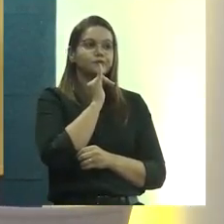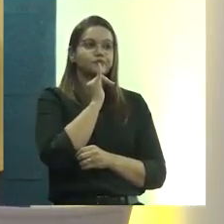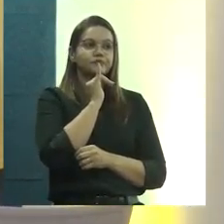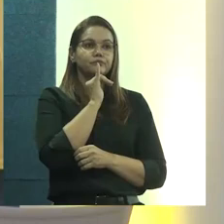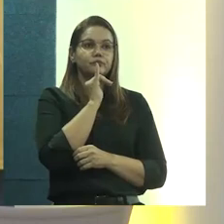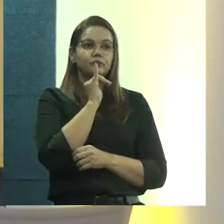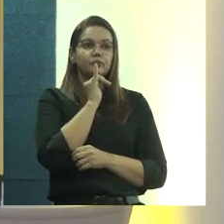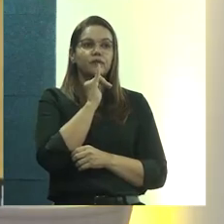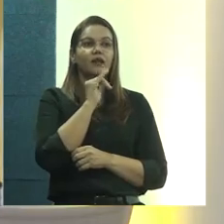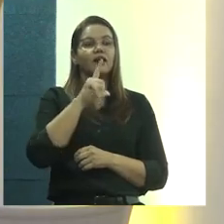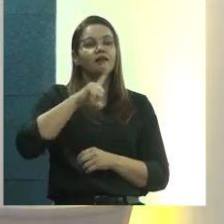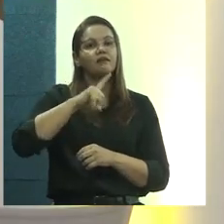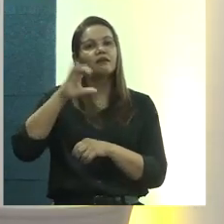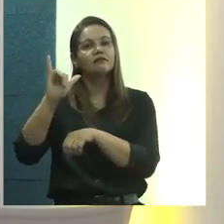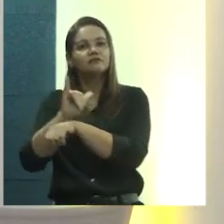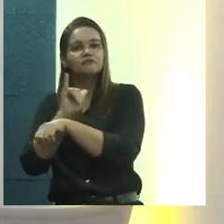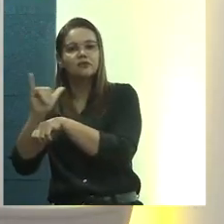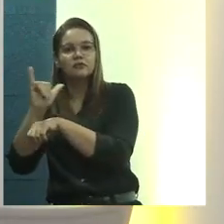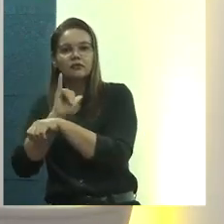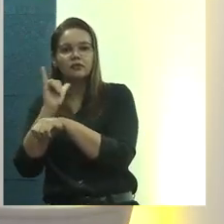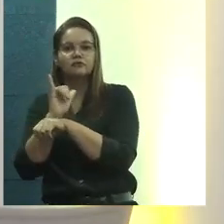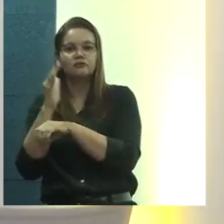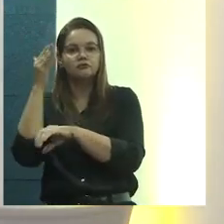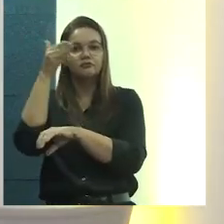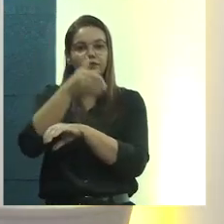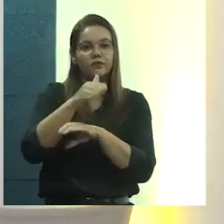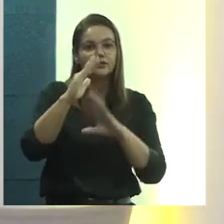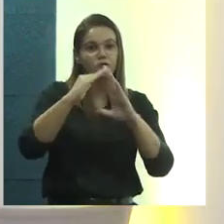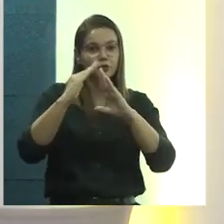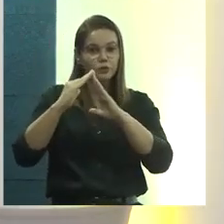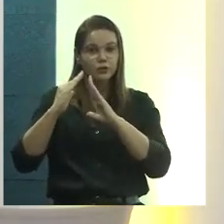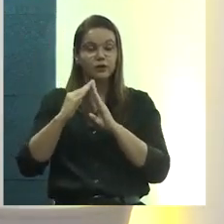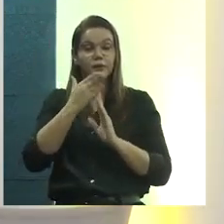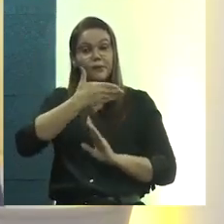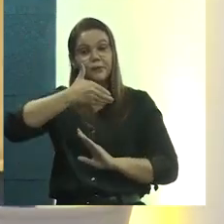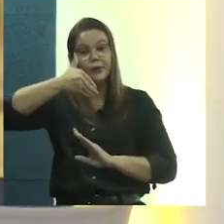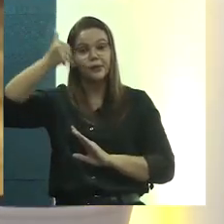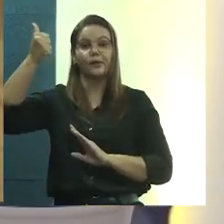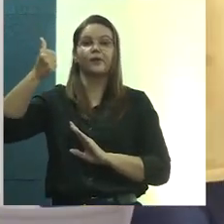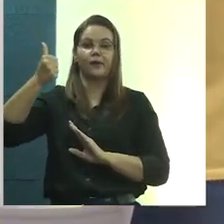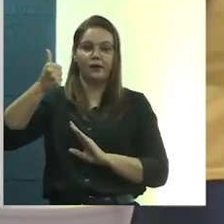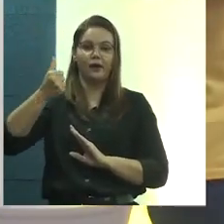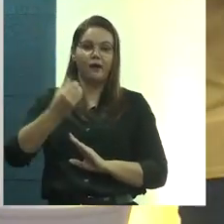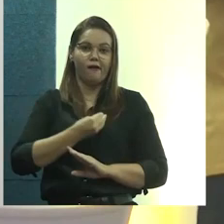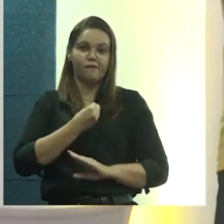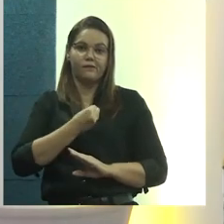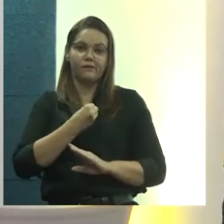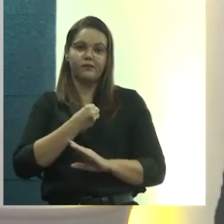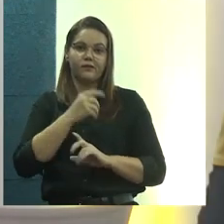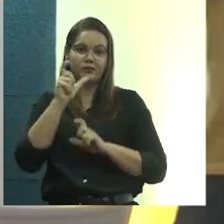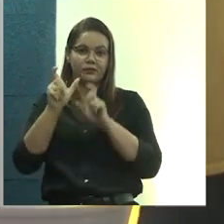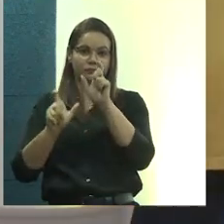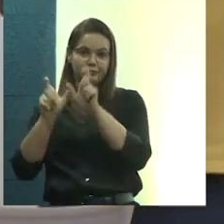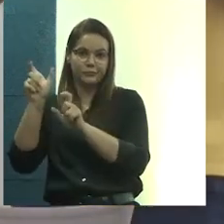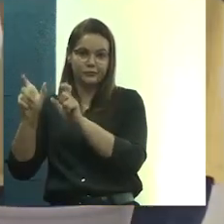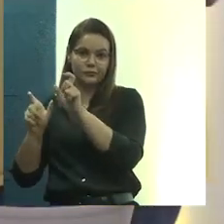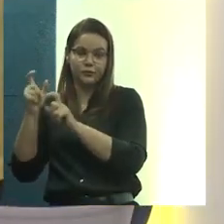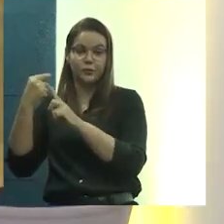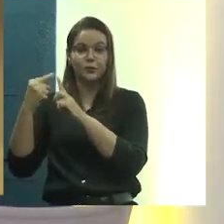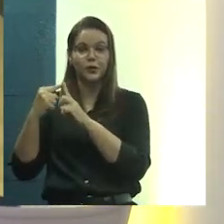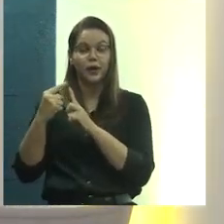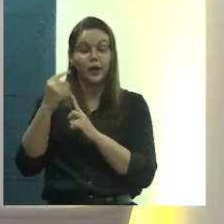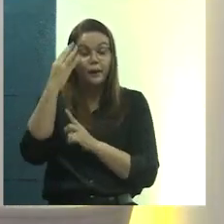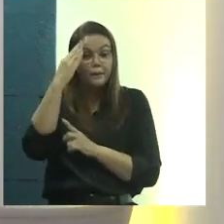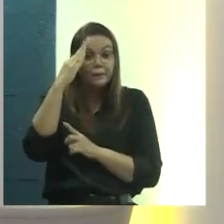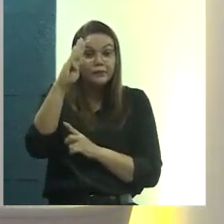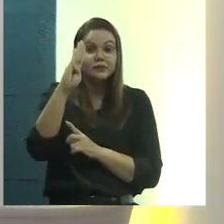estratégias de intervenção nas moradias para melhorar a habitabilidade. A questão principal que